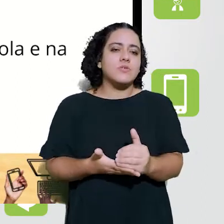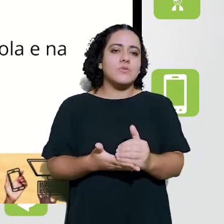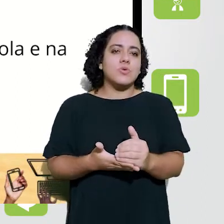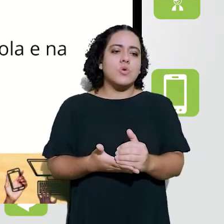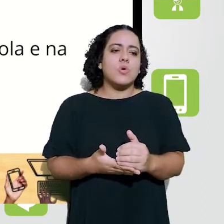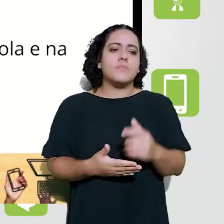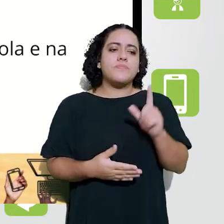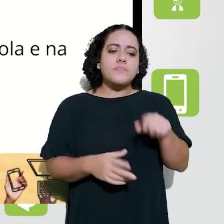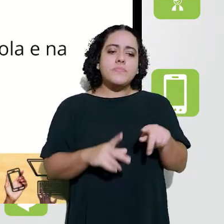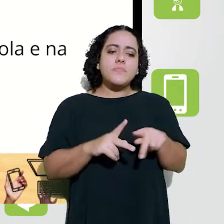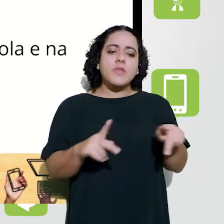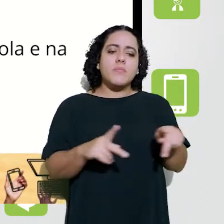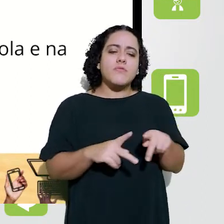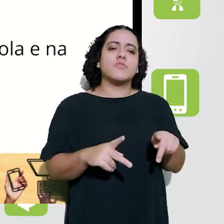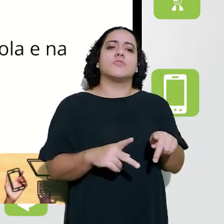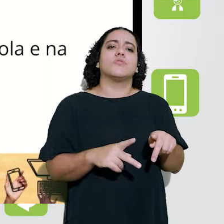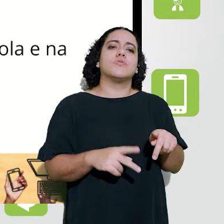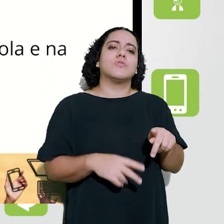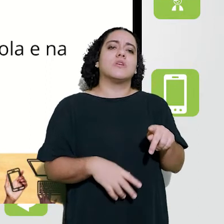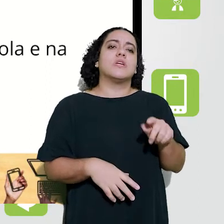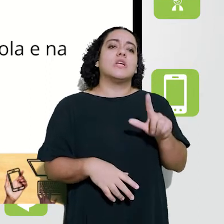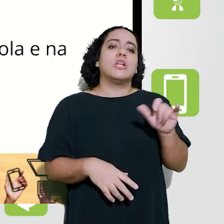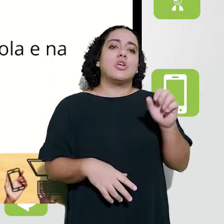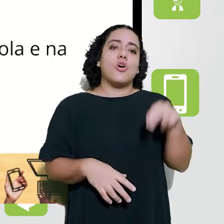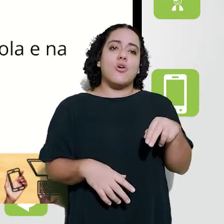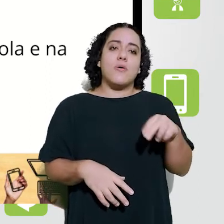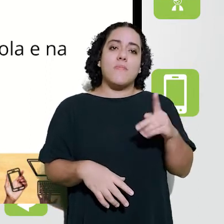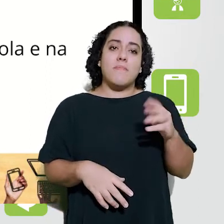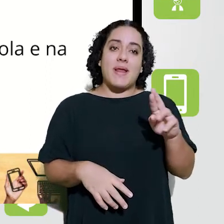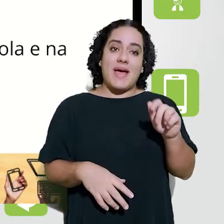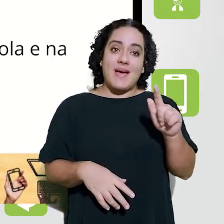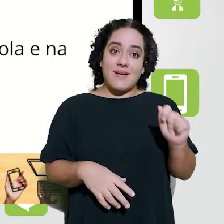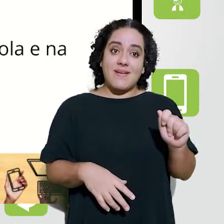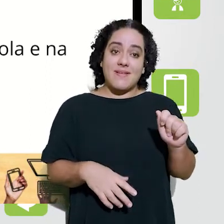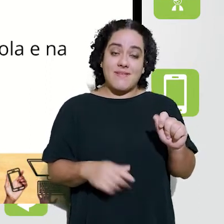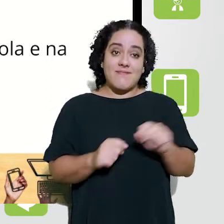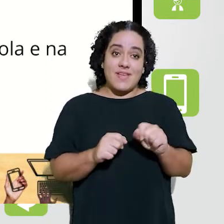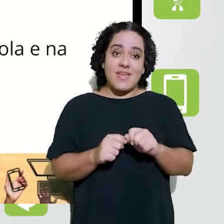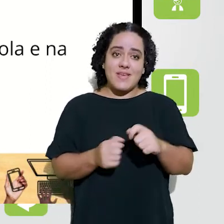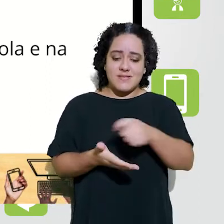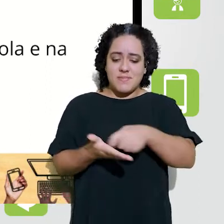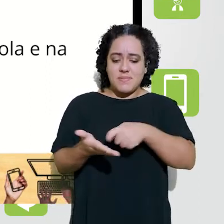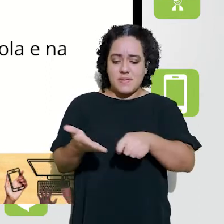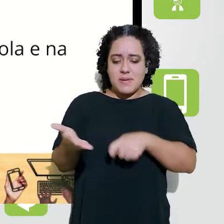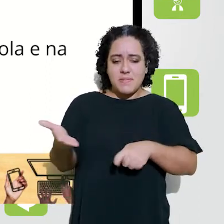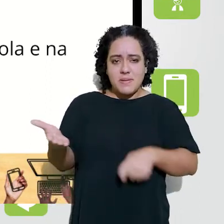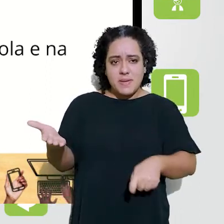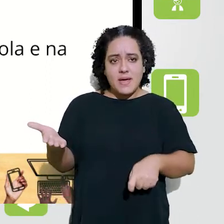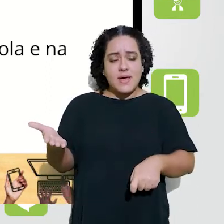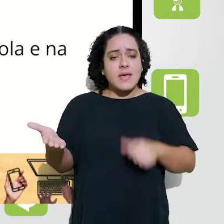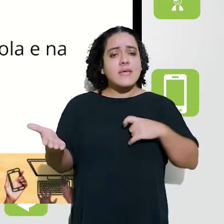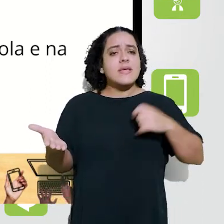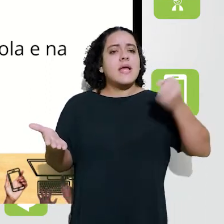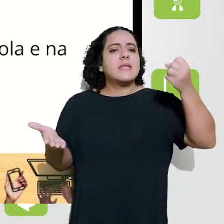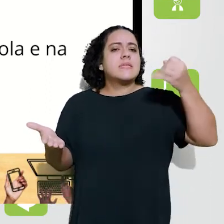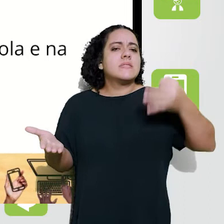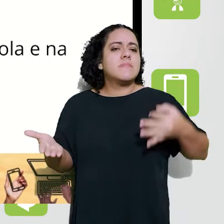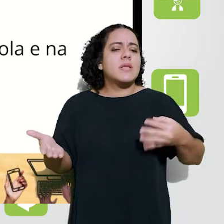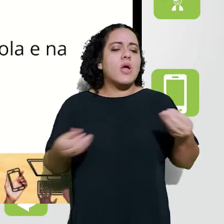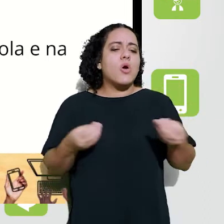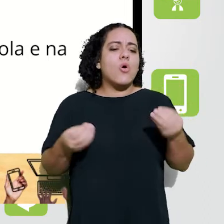prefácio do livro. Me encantou muito o prefácio feito pelo Rion Braga, né?